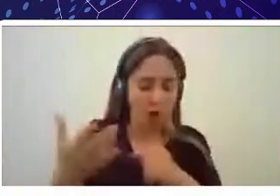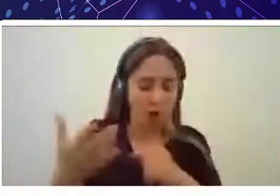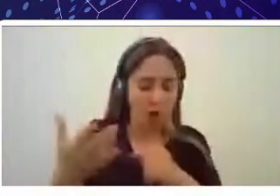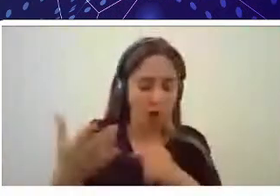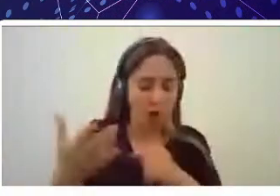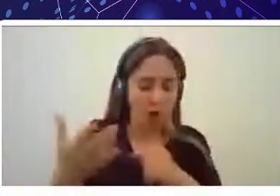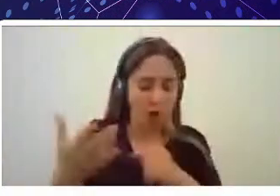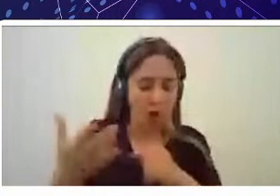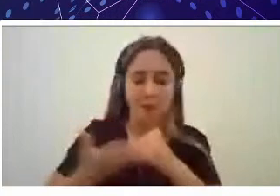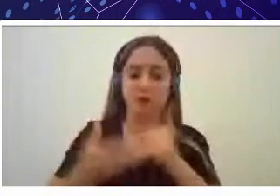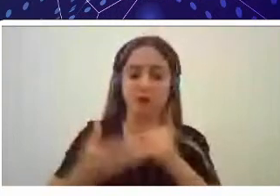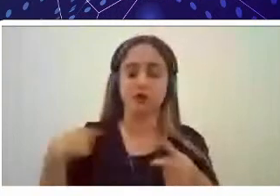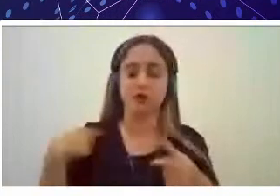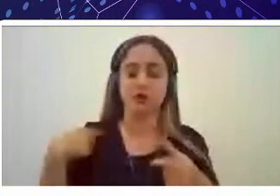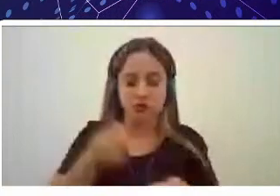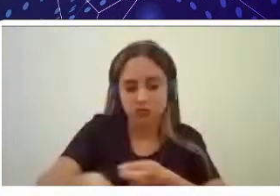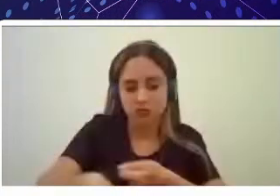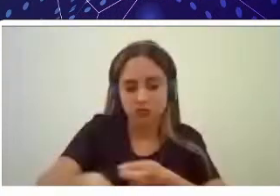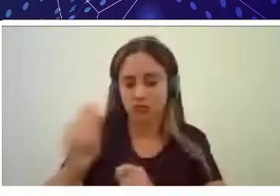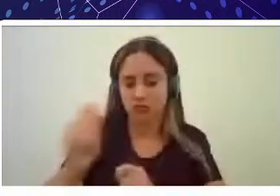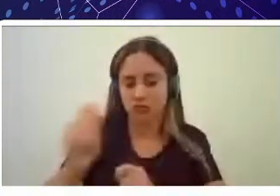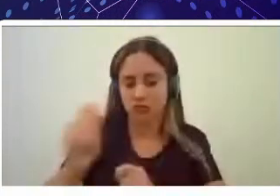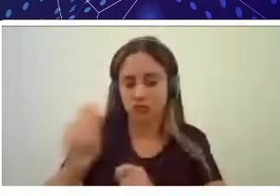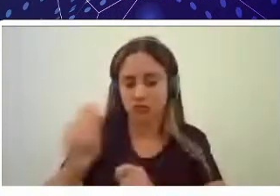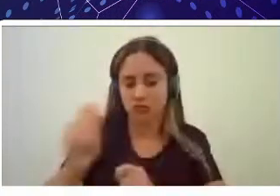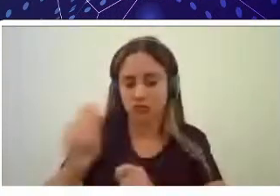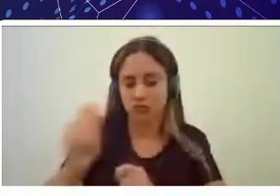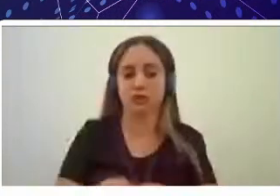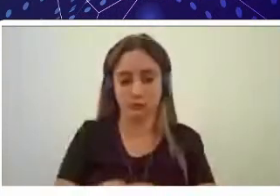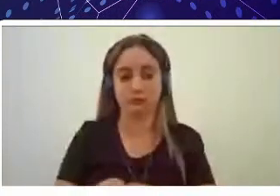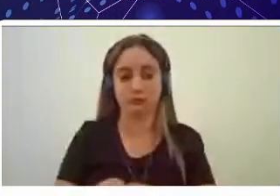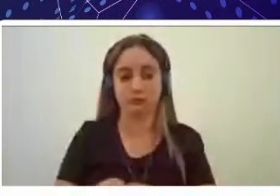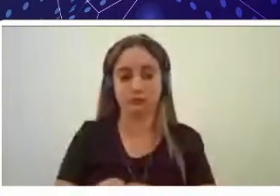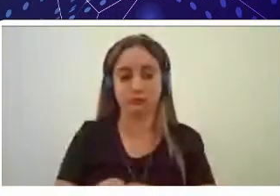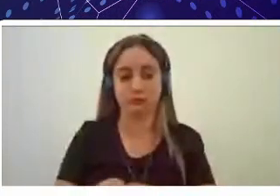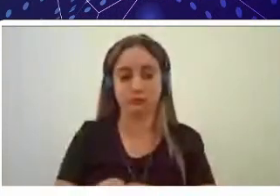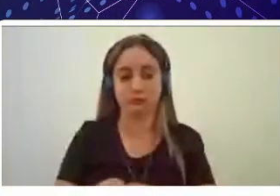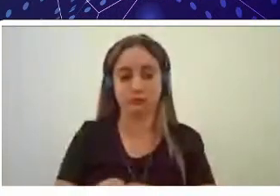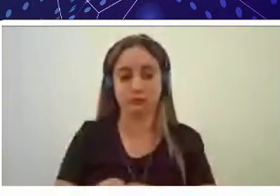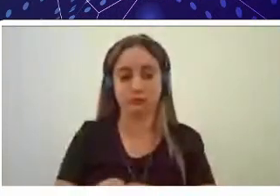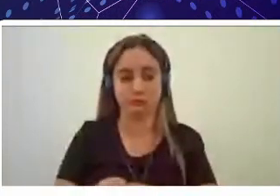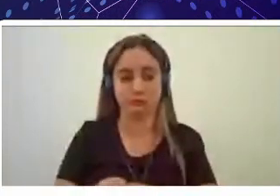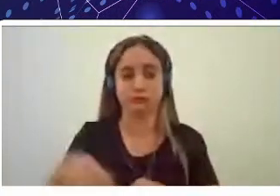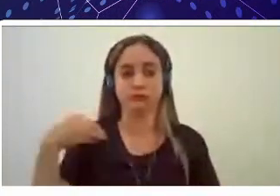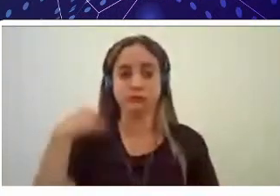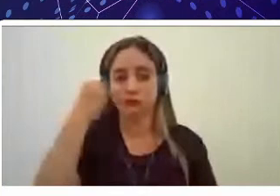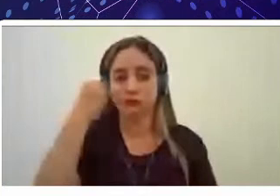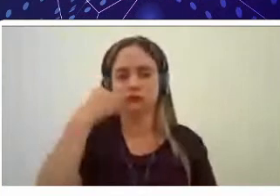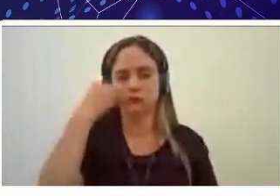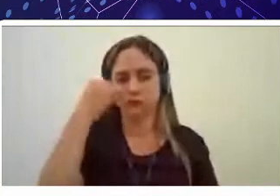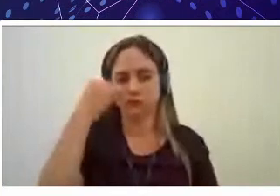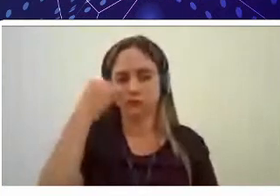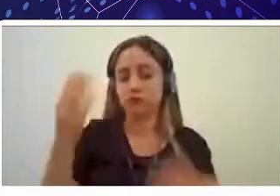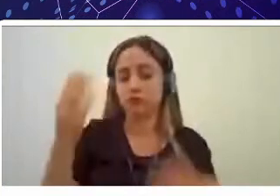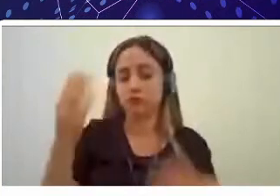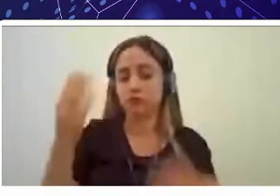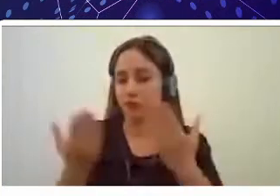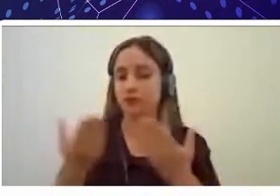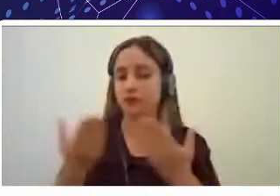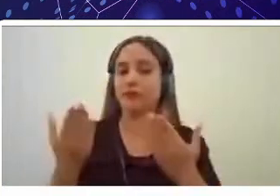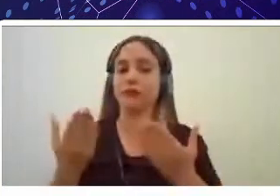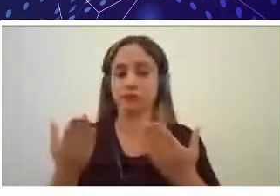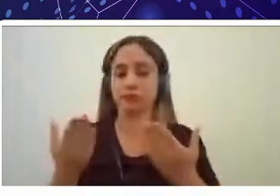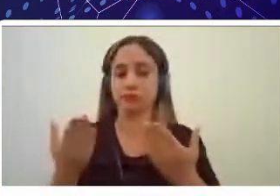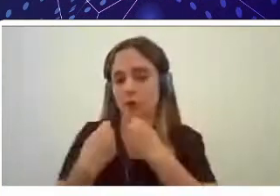Marcones de gênero de pesca. Mas eu penso também que quero trabalhar com um organismo diferente, com outro produto. Hoje, o professor Donovan, que também é gênero de